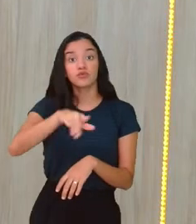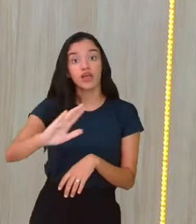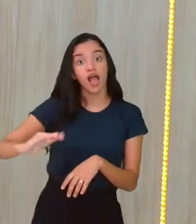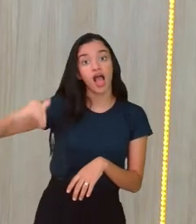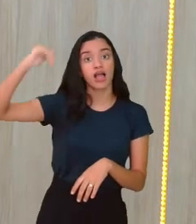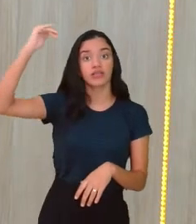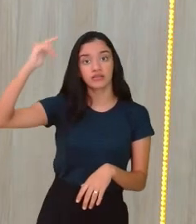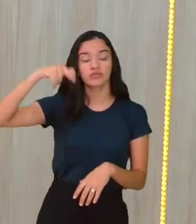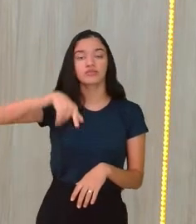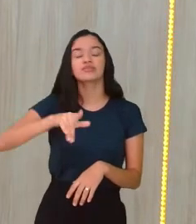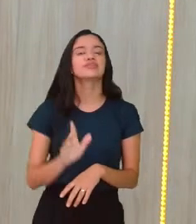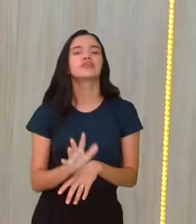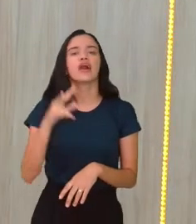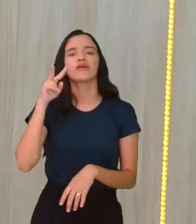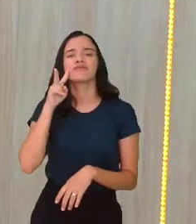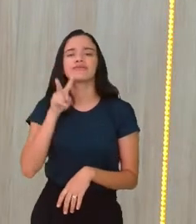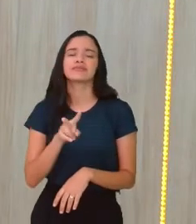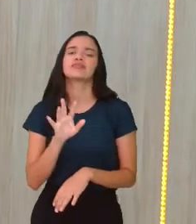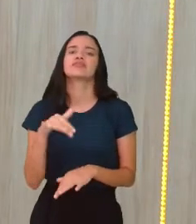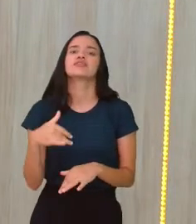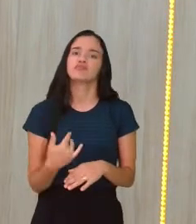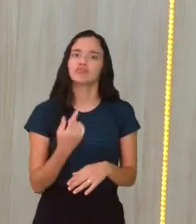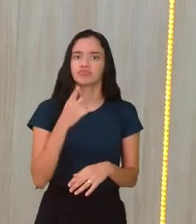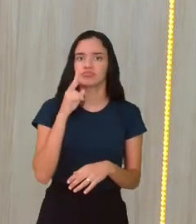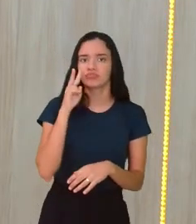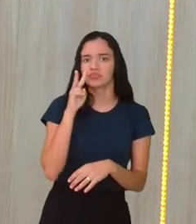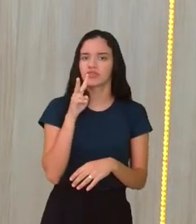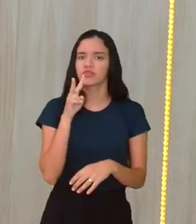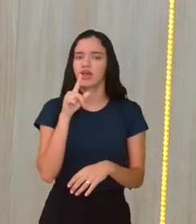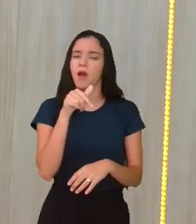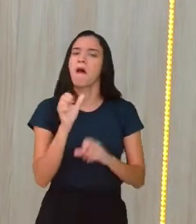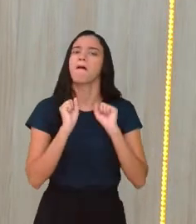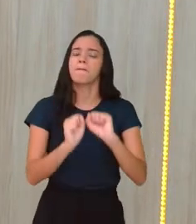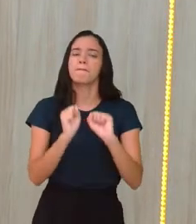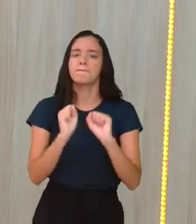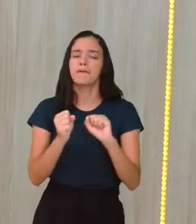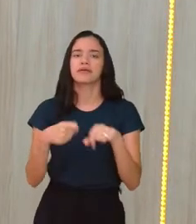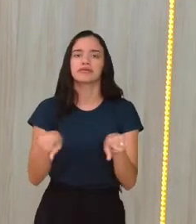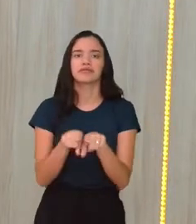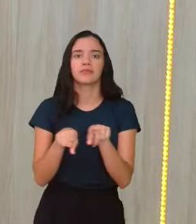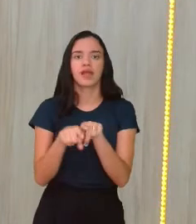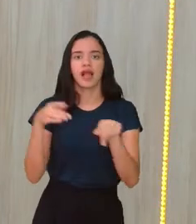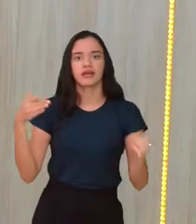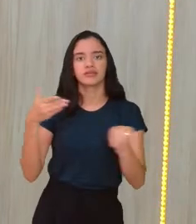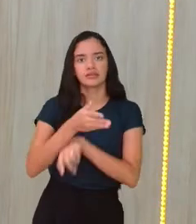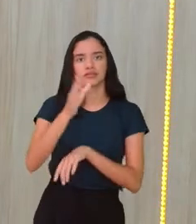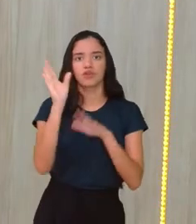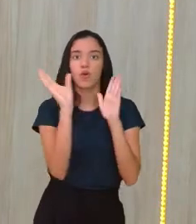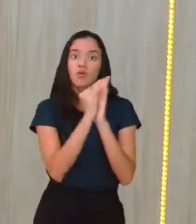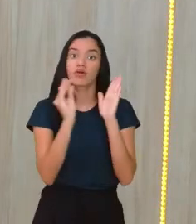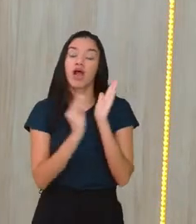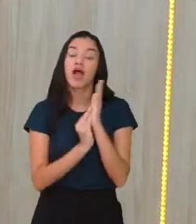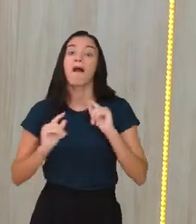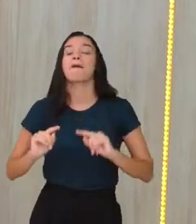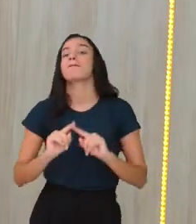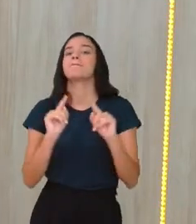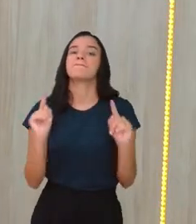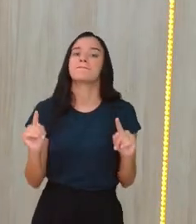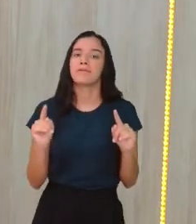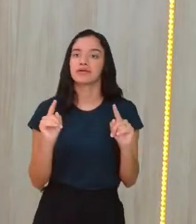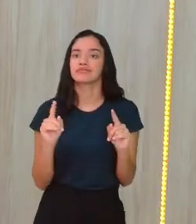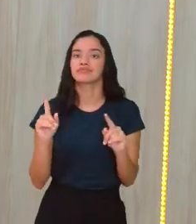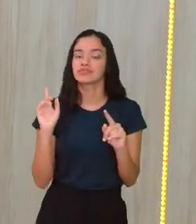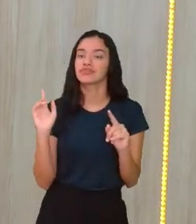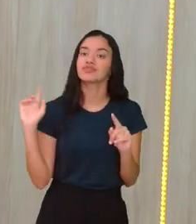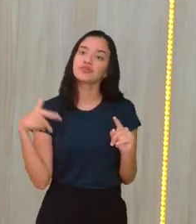nos escutando, nos ouvindo, nos vendo, né, podem também acessar esses conteúdos. Mas, sem mais delongas,